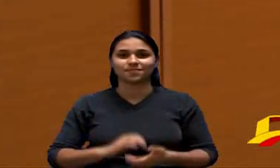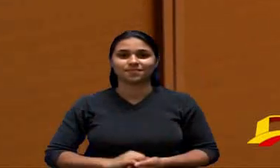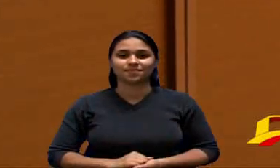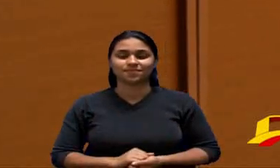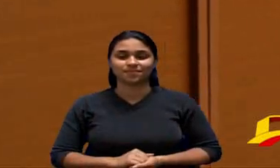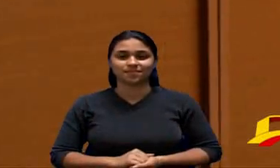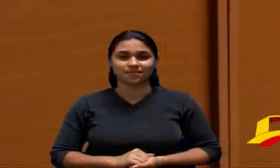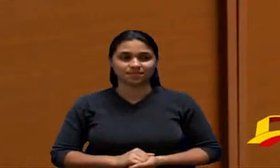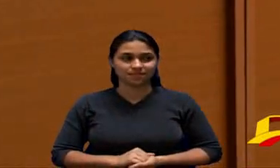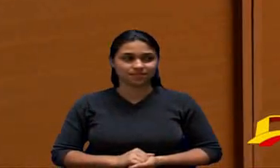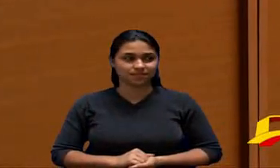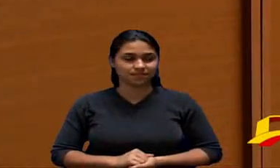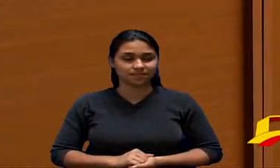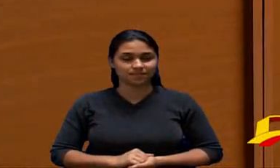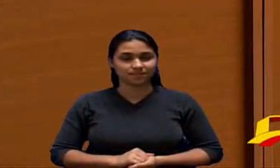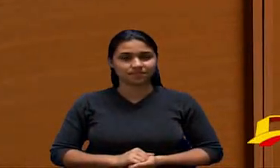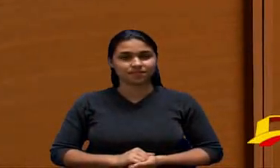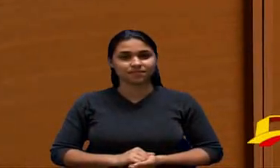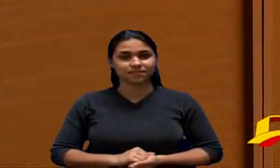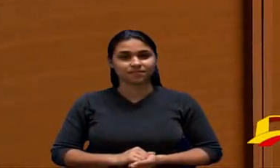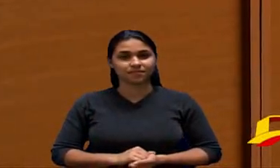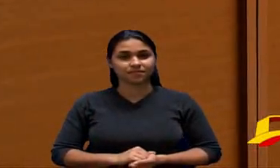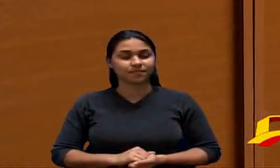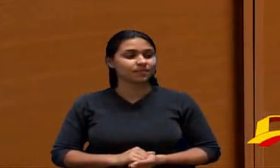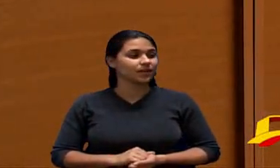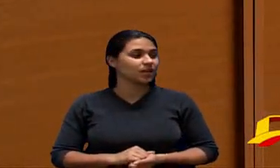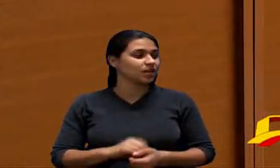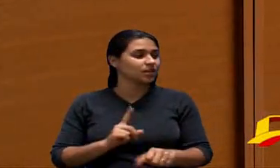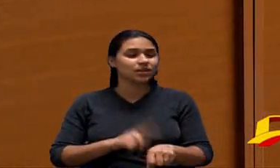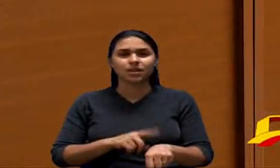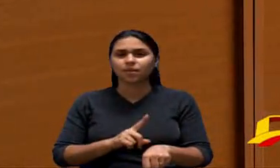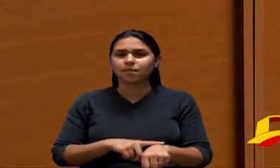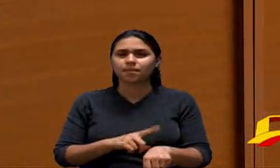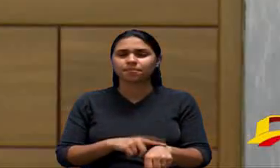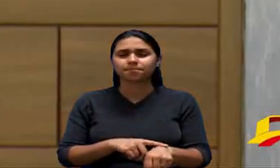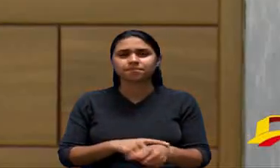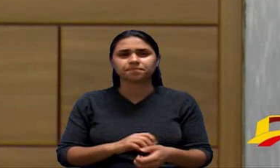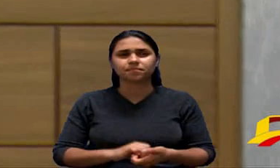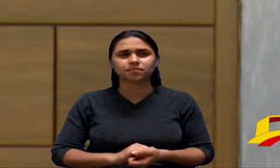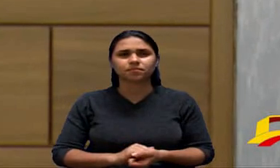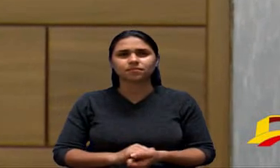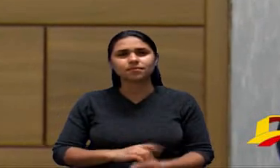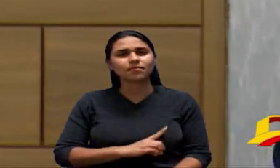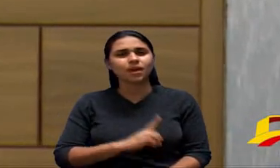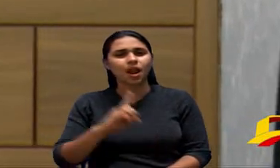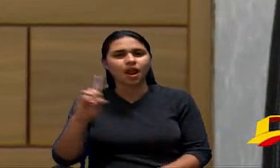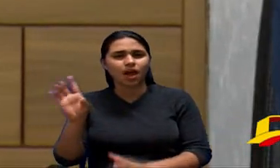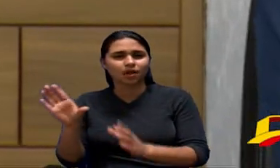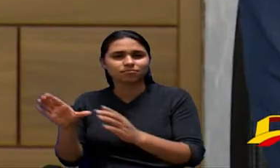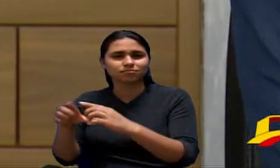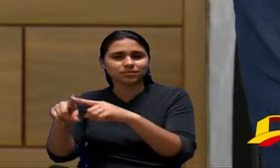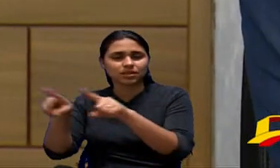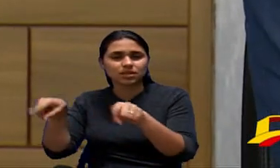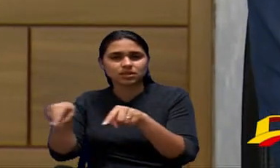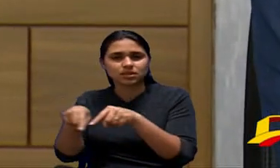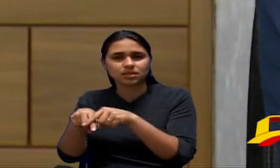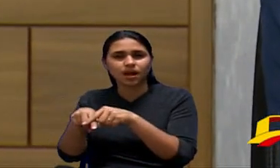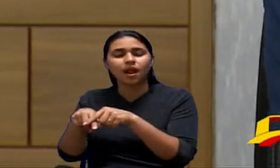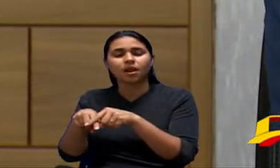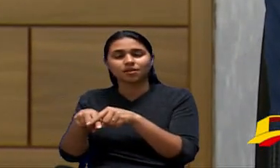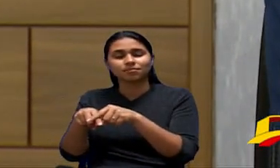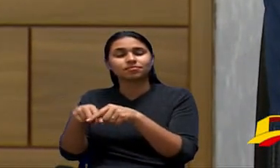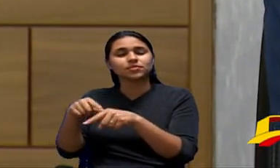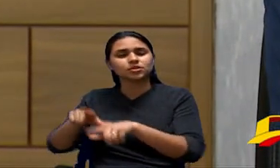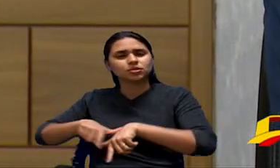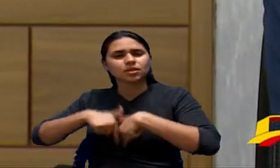desde o primeiro momento que o Luiz esteve comigo no meu gabinete eu vi o trabalho sério